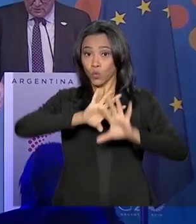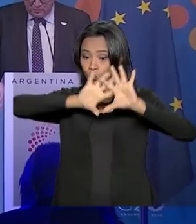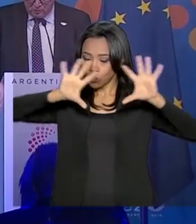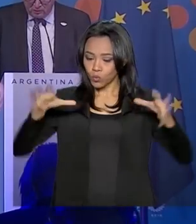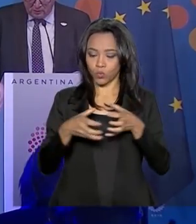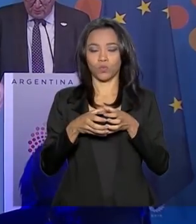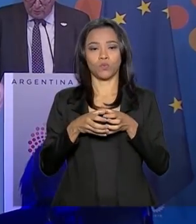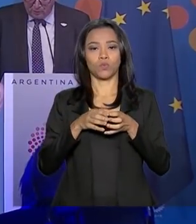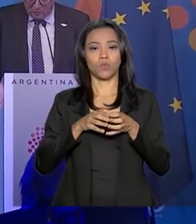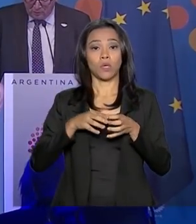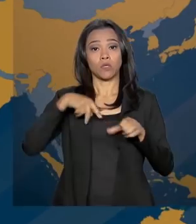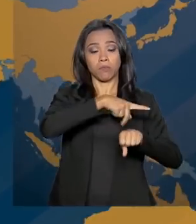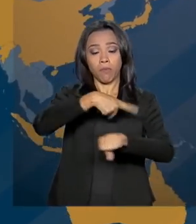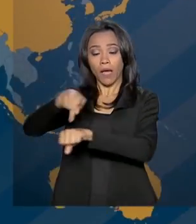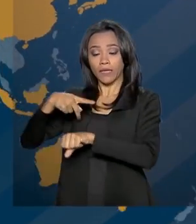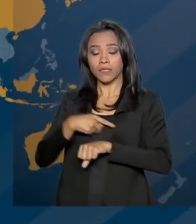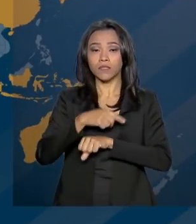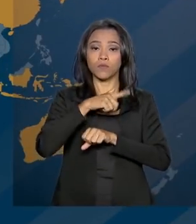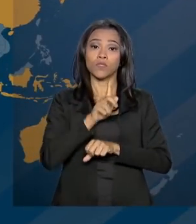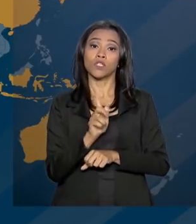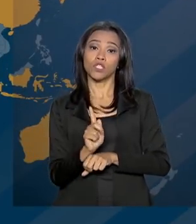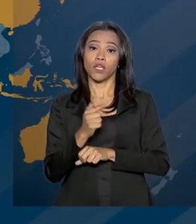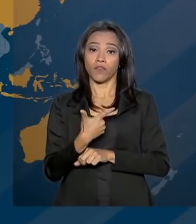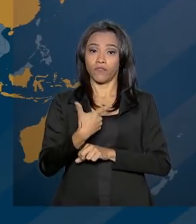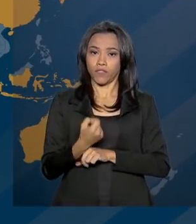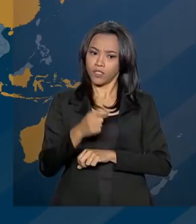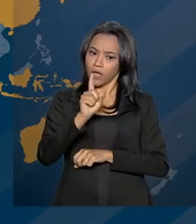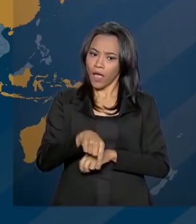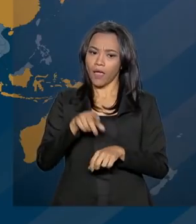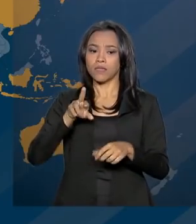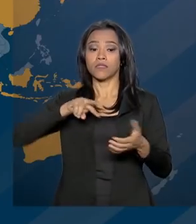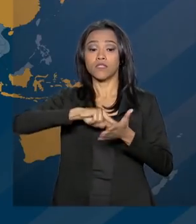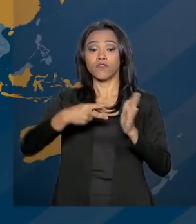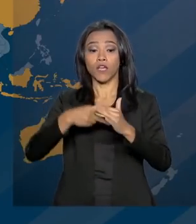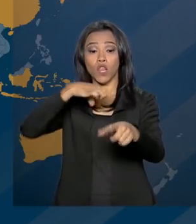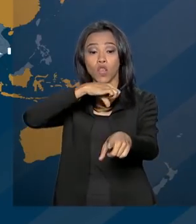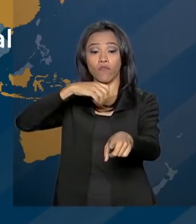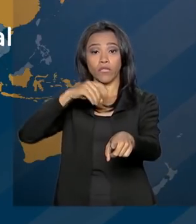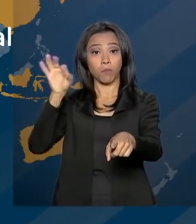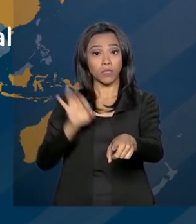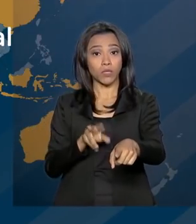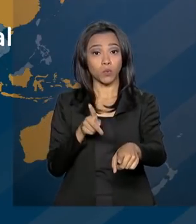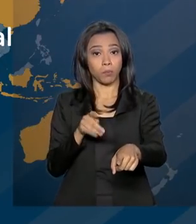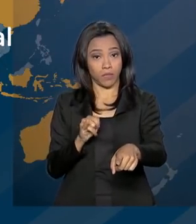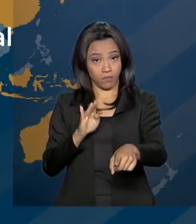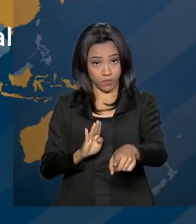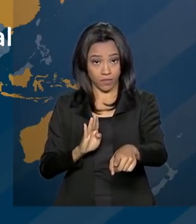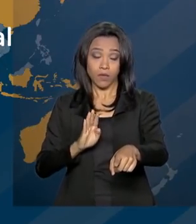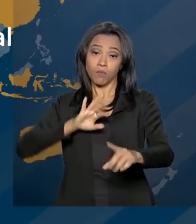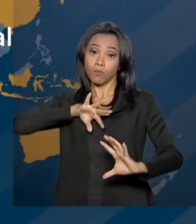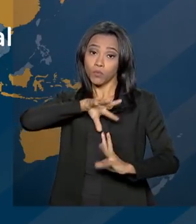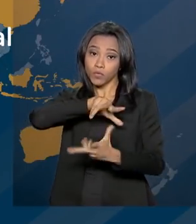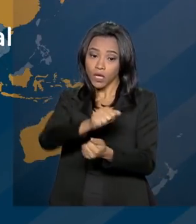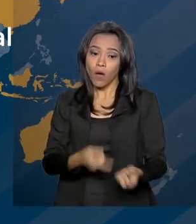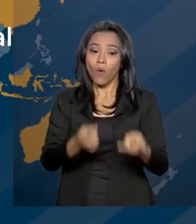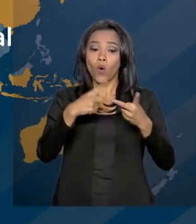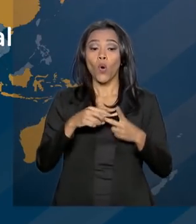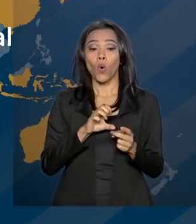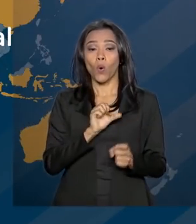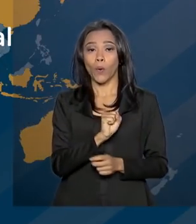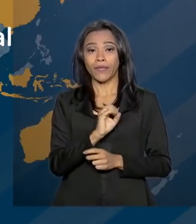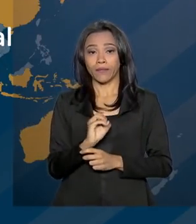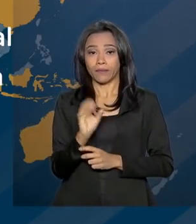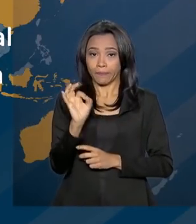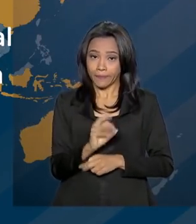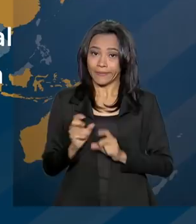países do G20 representam 90% do PIB mundial, 80% do comércio internacional